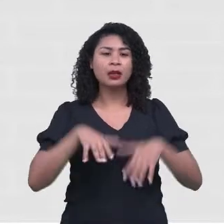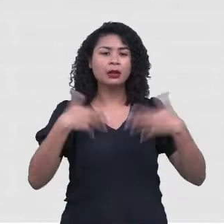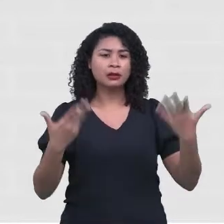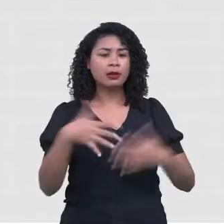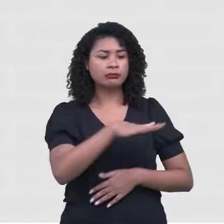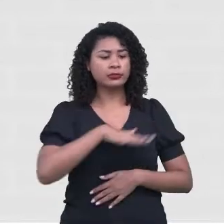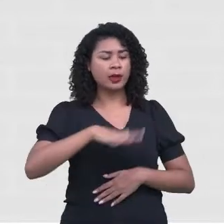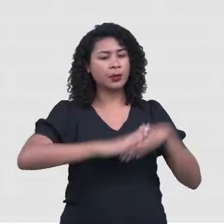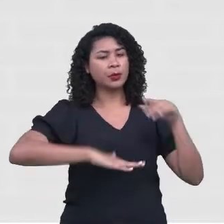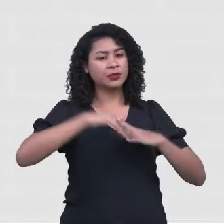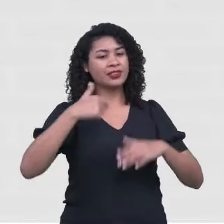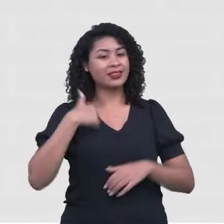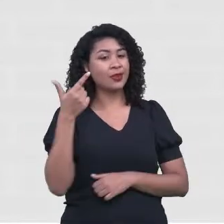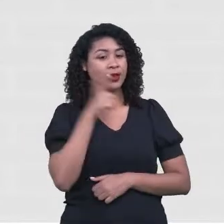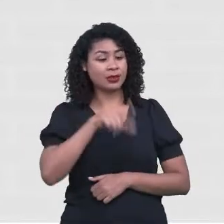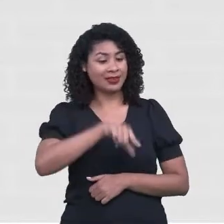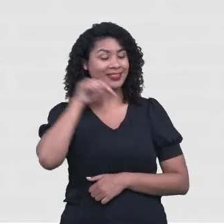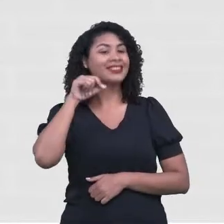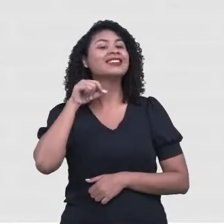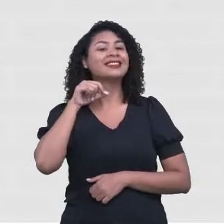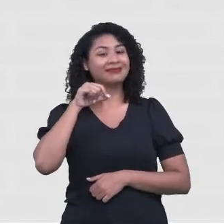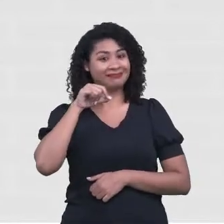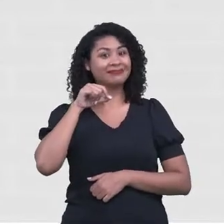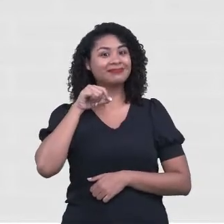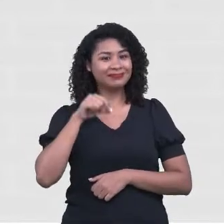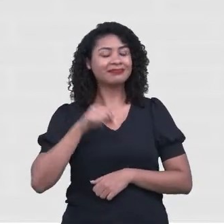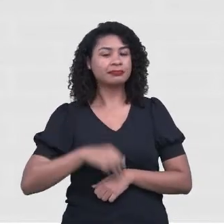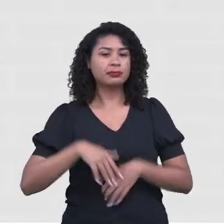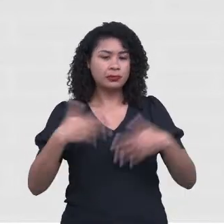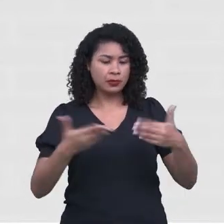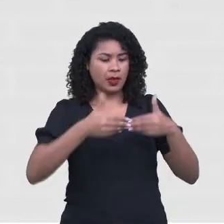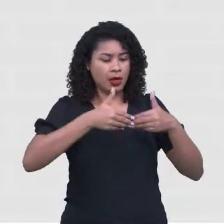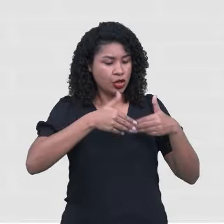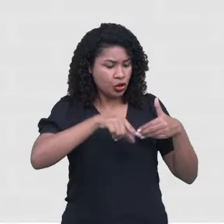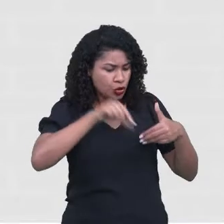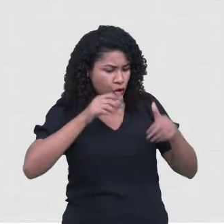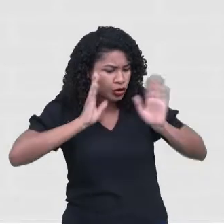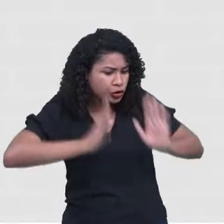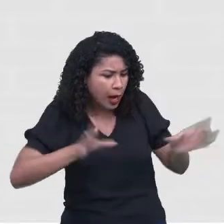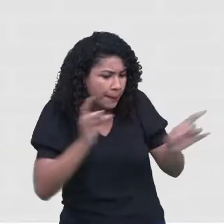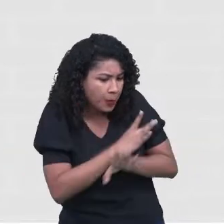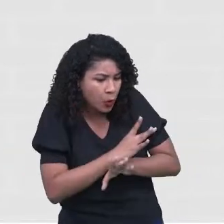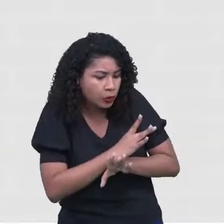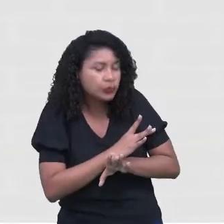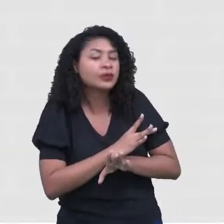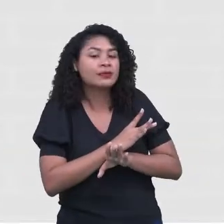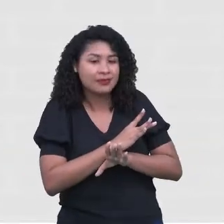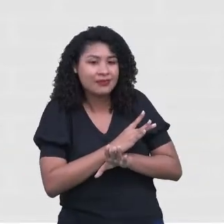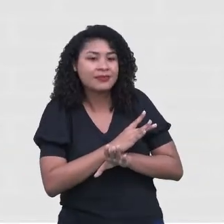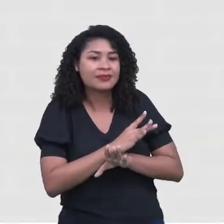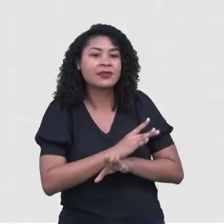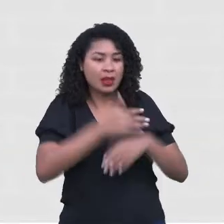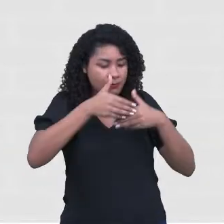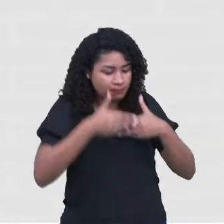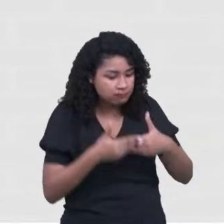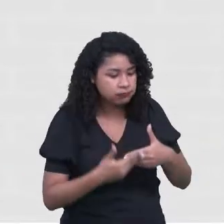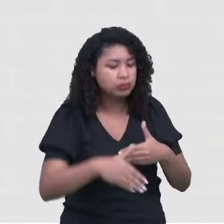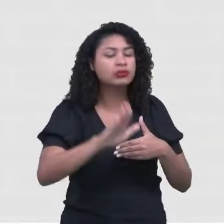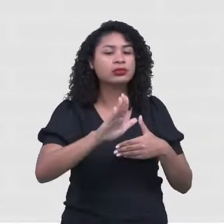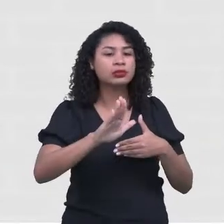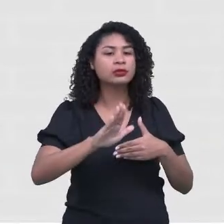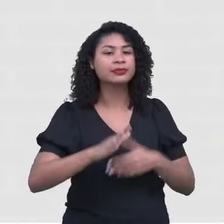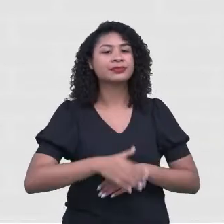profissional. E aí, a partir daí que eu faço a minha escolha profissional, eu tenho o